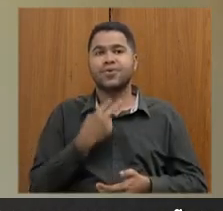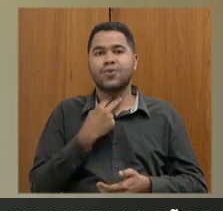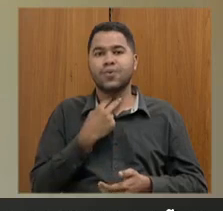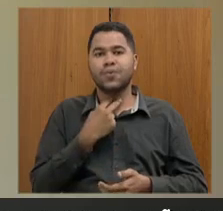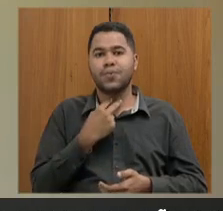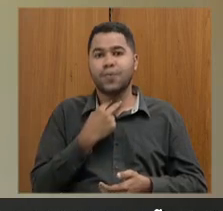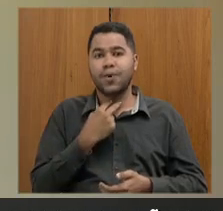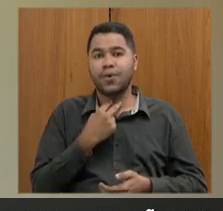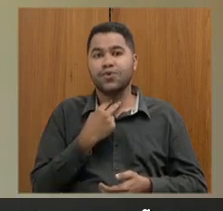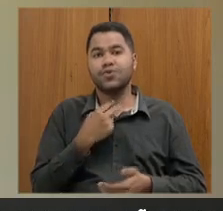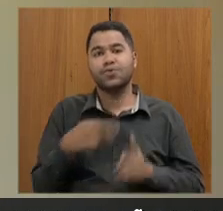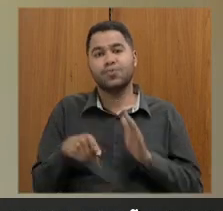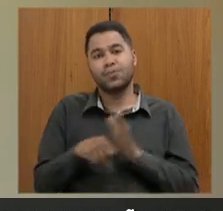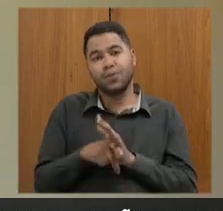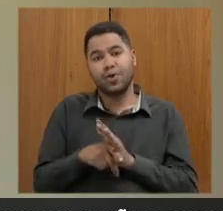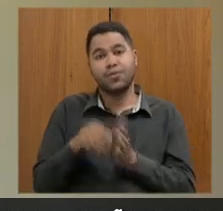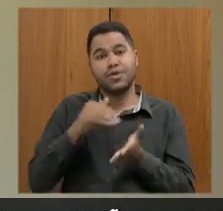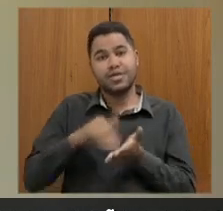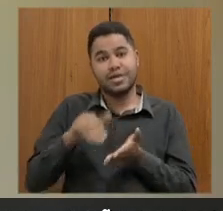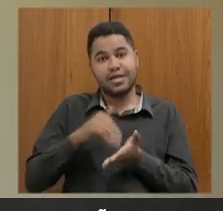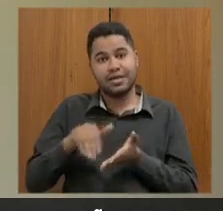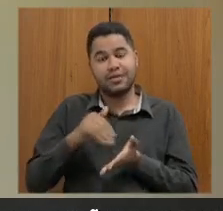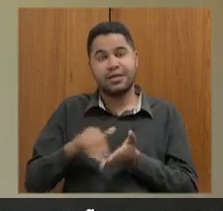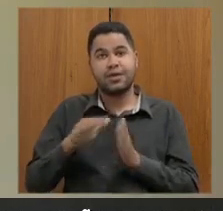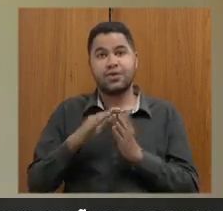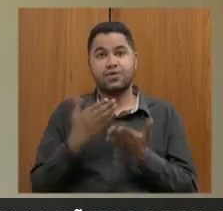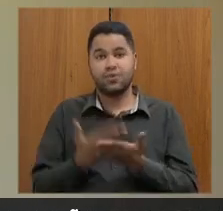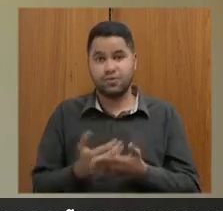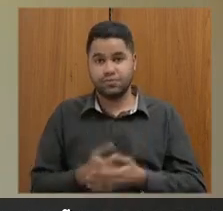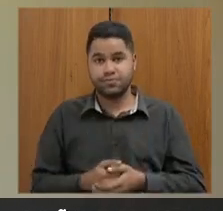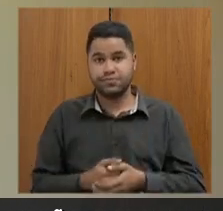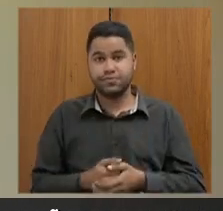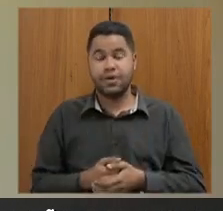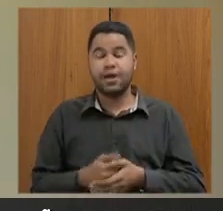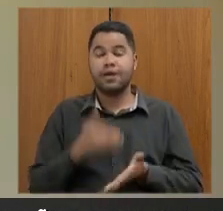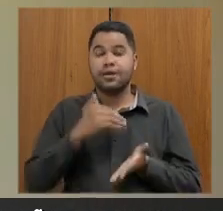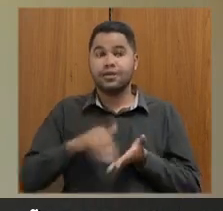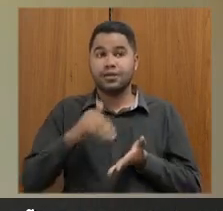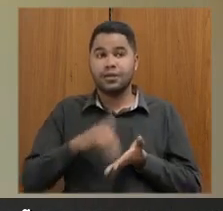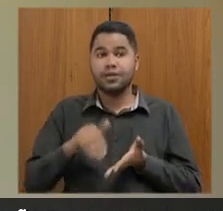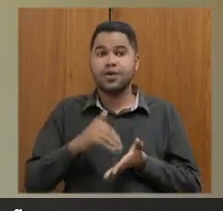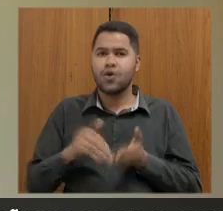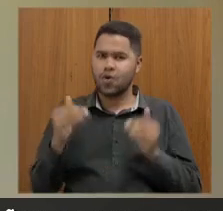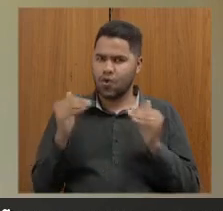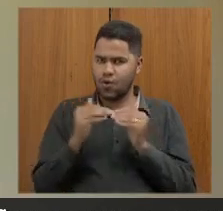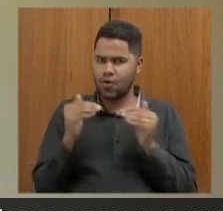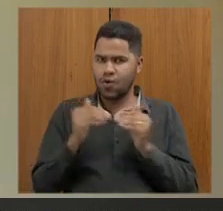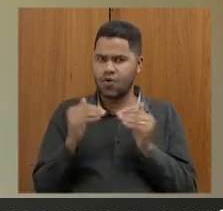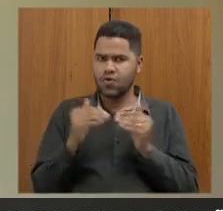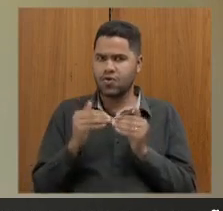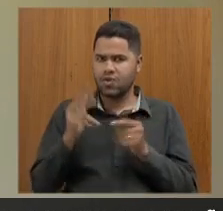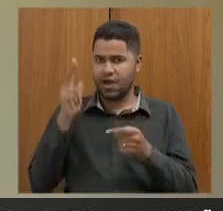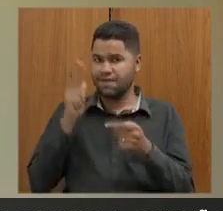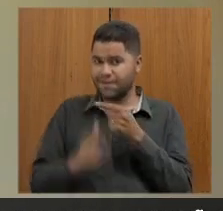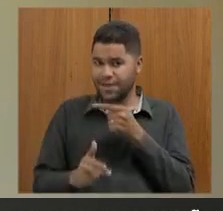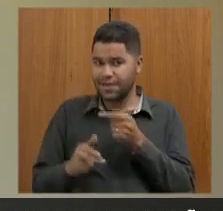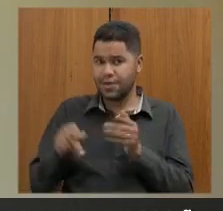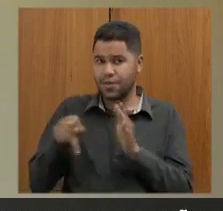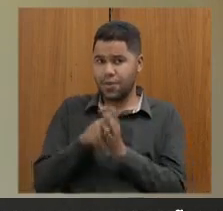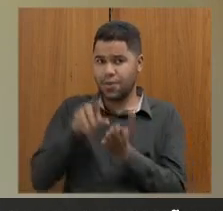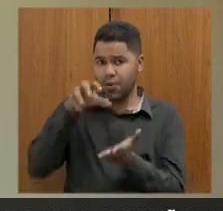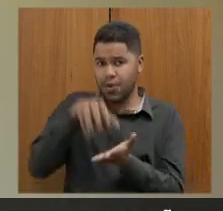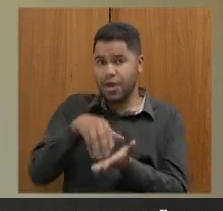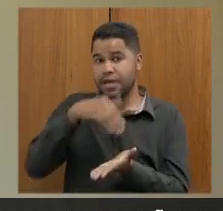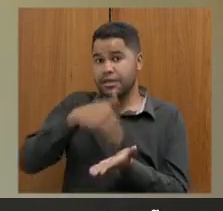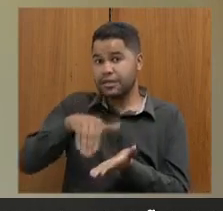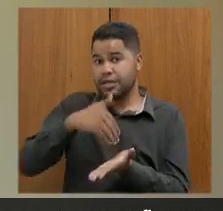ocupar o cargo de secretário escolar. A Secretaria de Estado de Educação concorda com a vedação de ocupação do cargo de